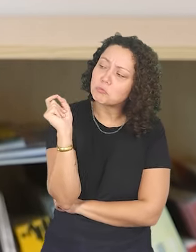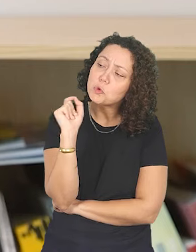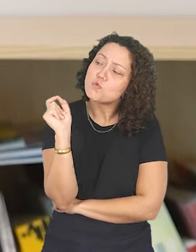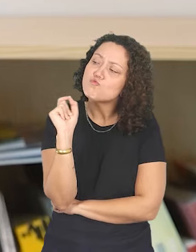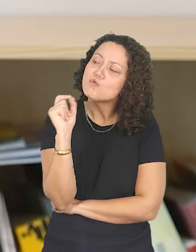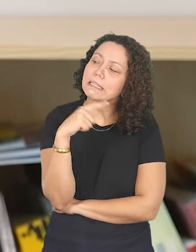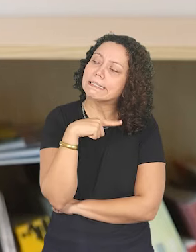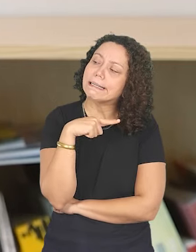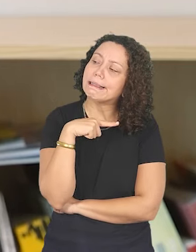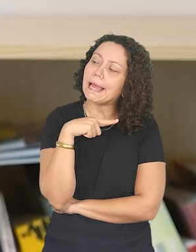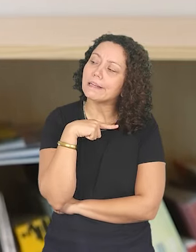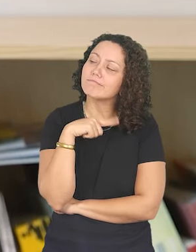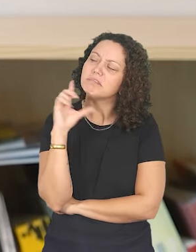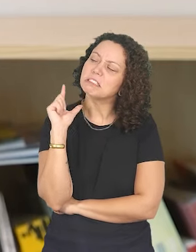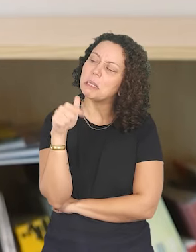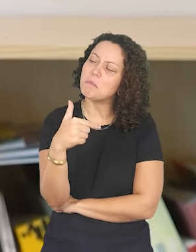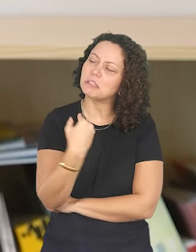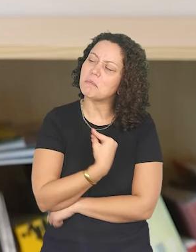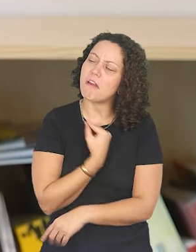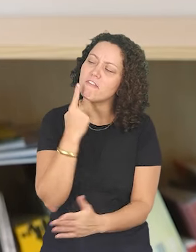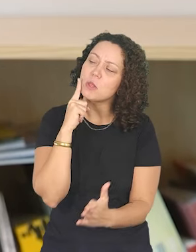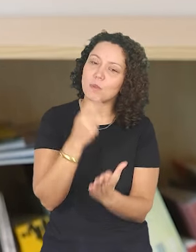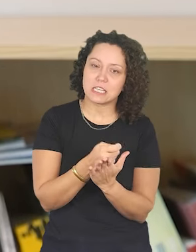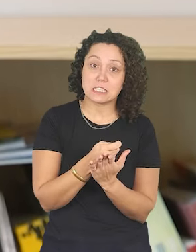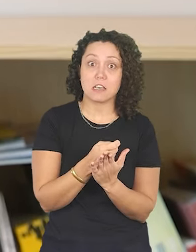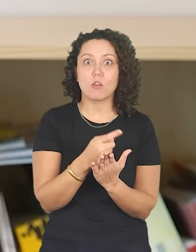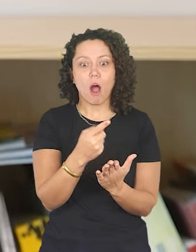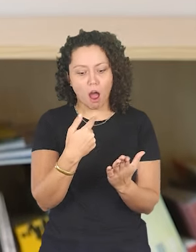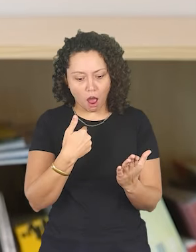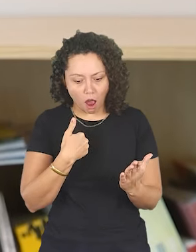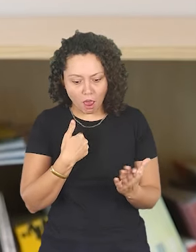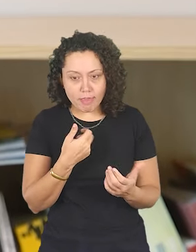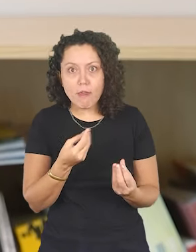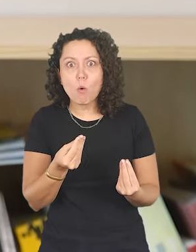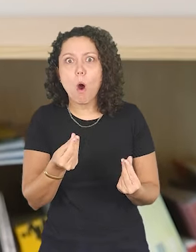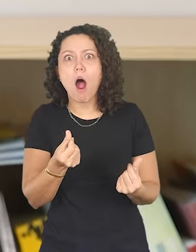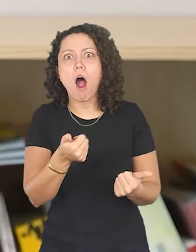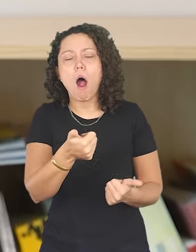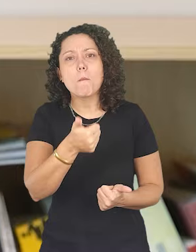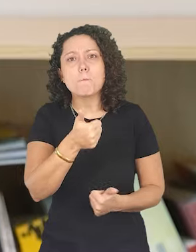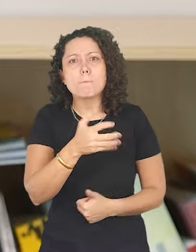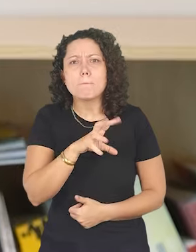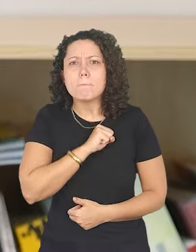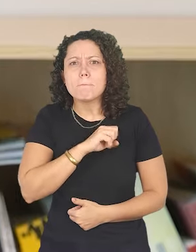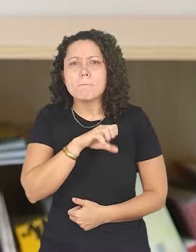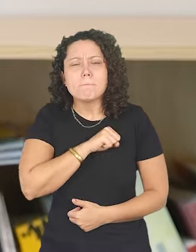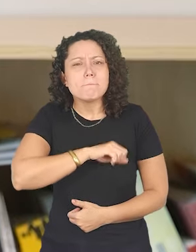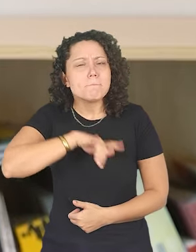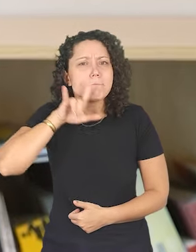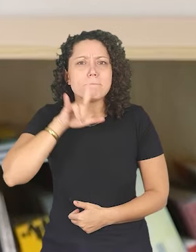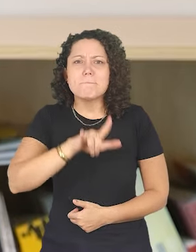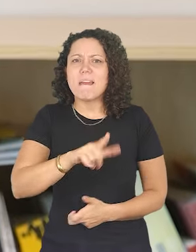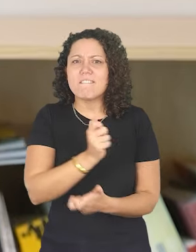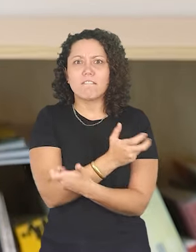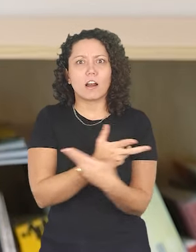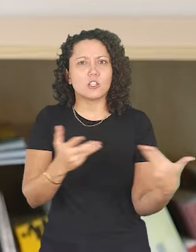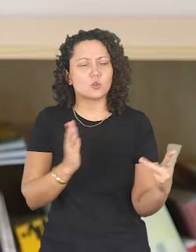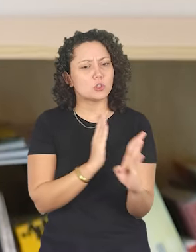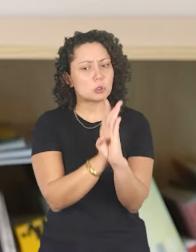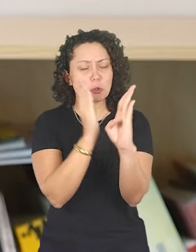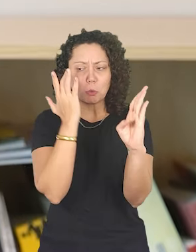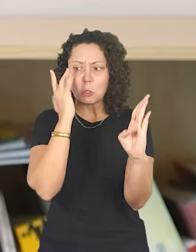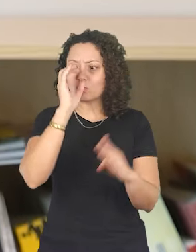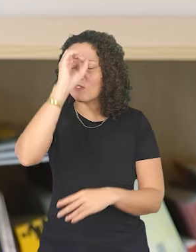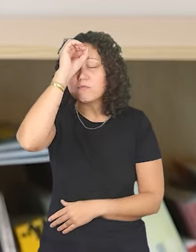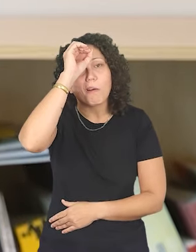ver o que vai acontecer e depois eu decido a minha vida. E aí eu me achei no curso. Eu amei, eu descobri muitas coisas